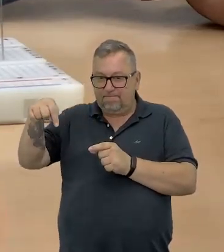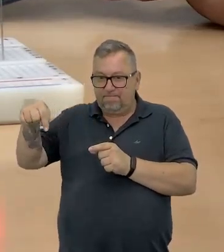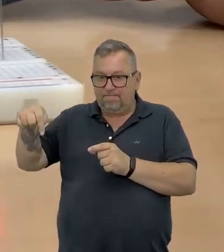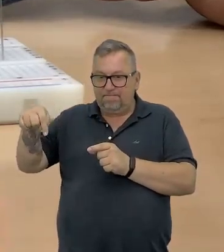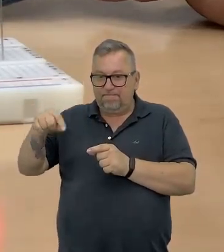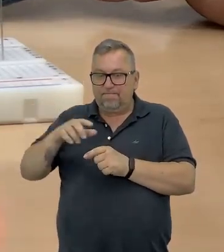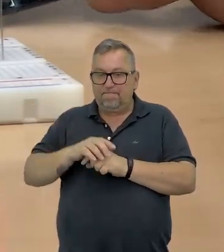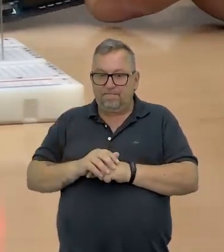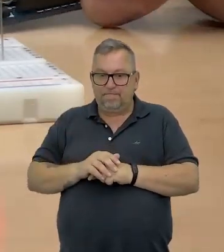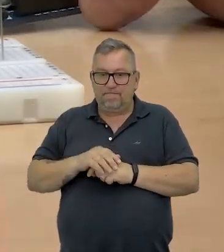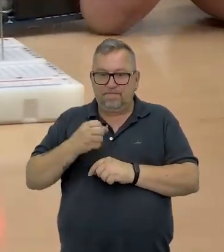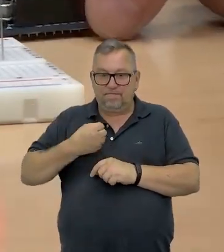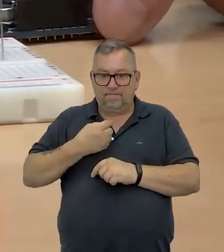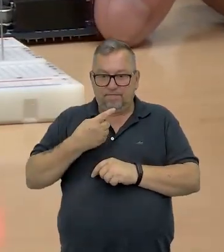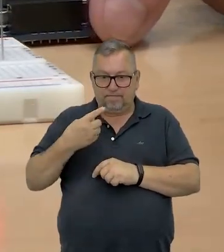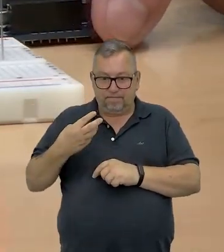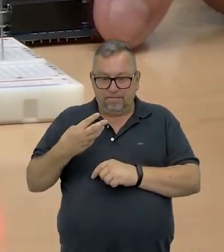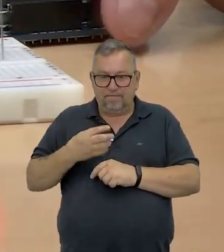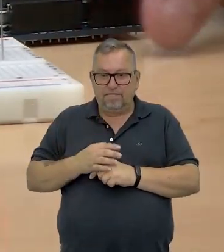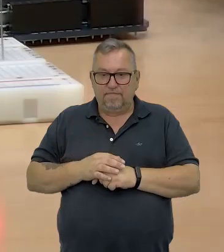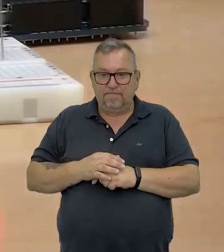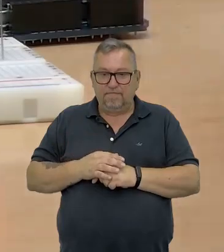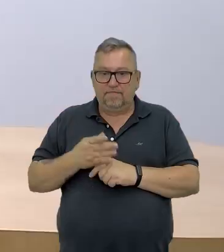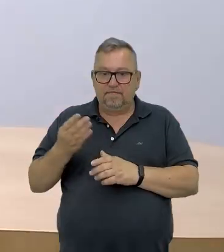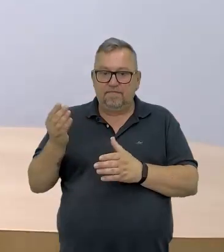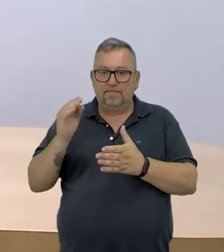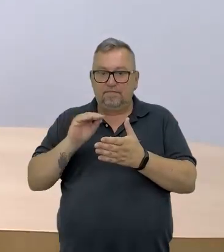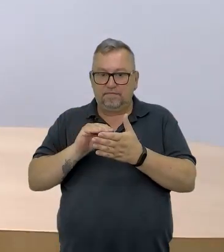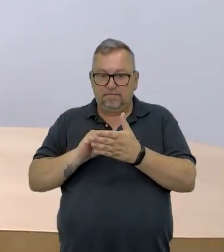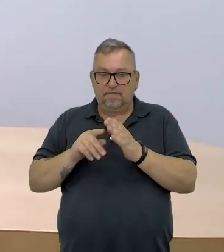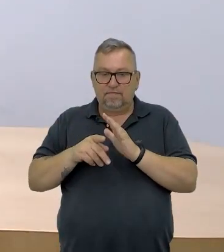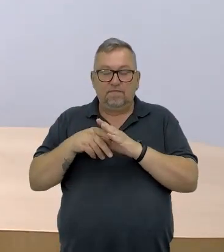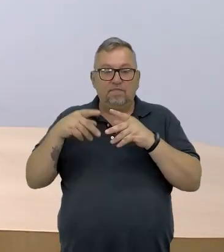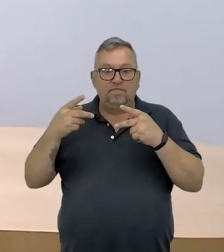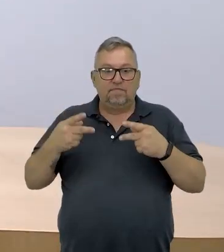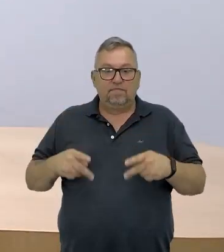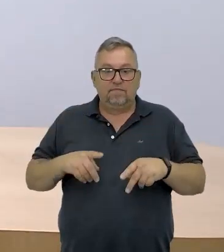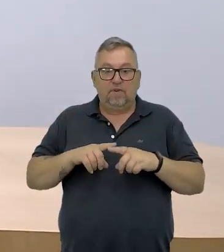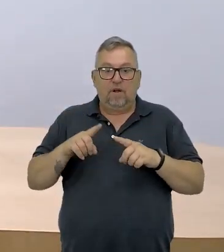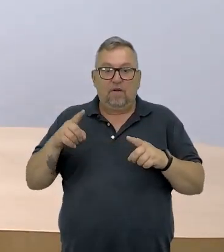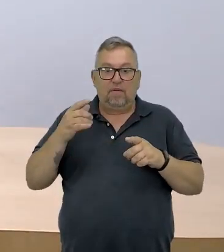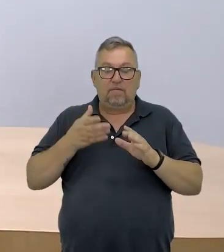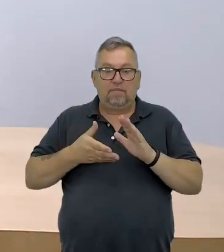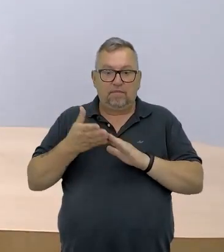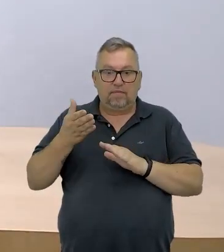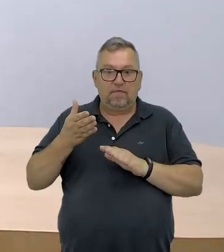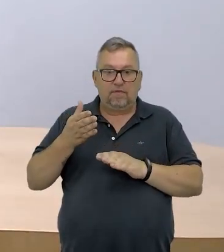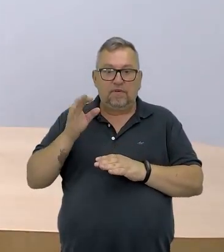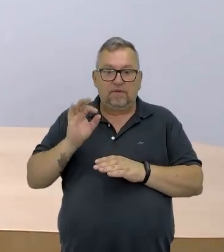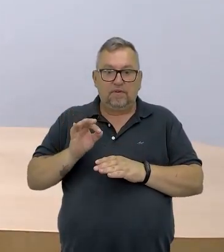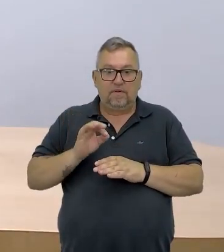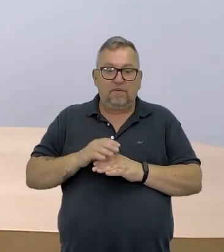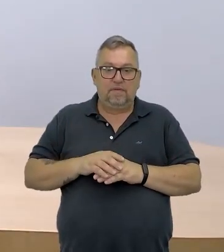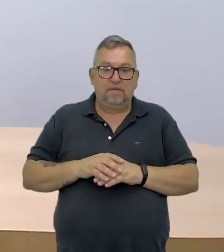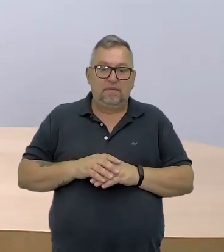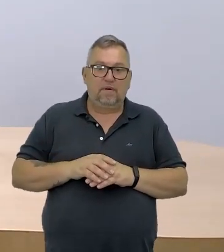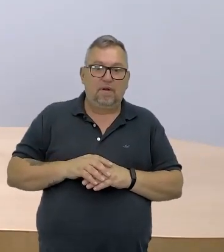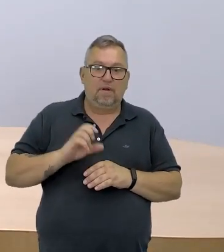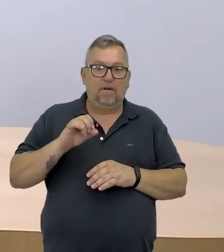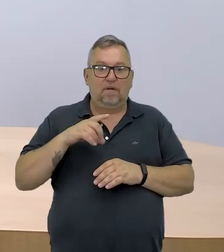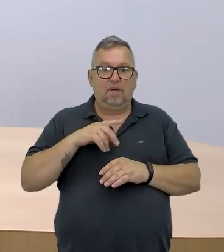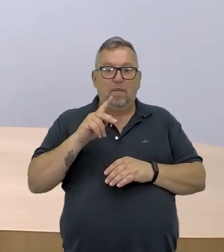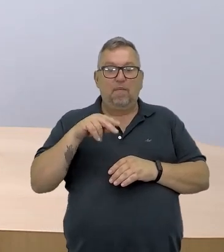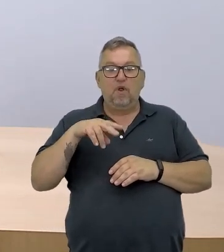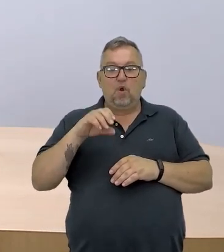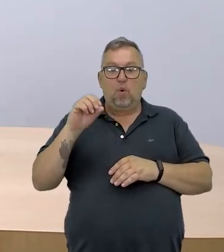corrente é o pino de número 13. Então, eu preciso colocar isso na programação, né? Para que a corrente saia pelo pino correto. Se eu colocar aqui